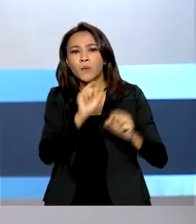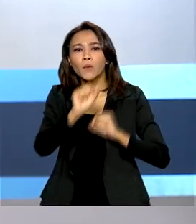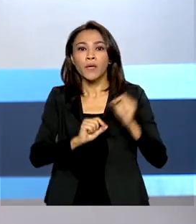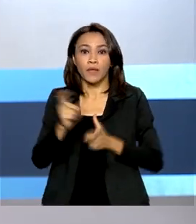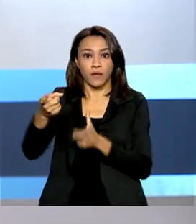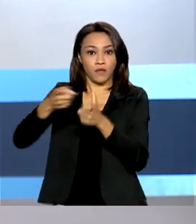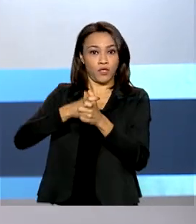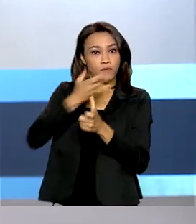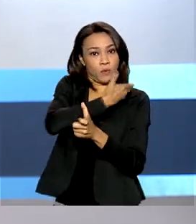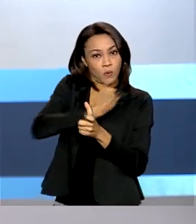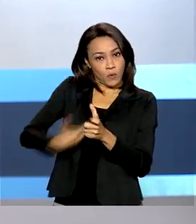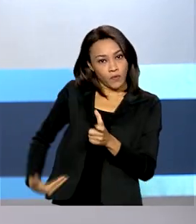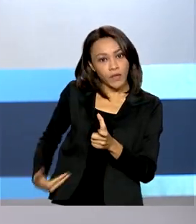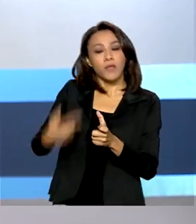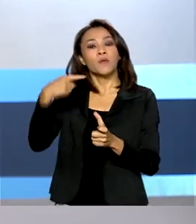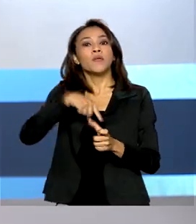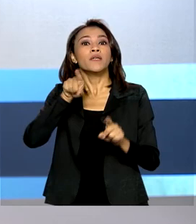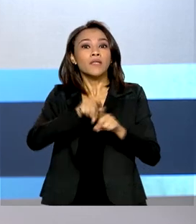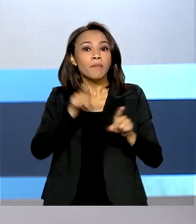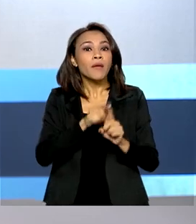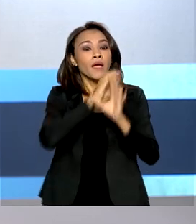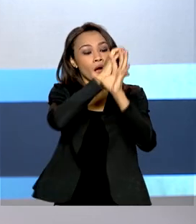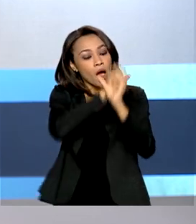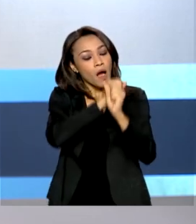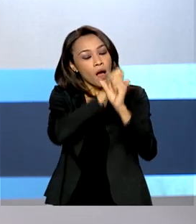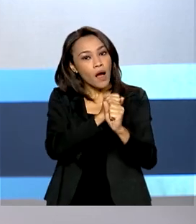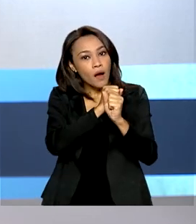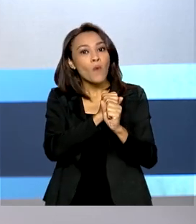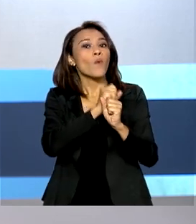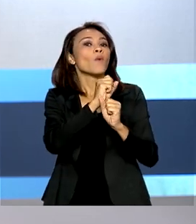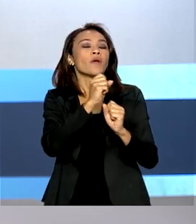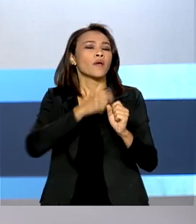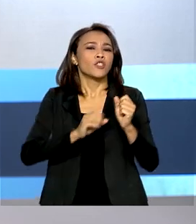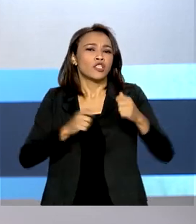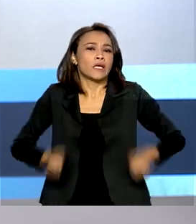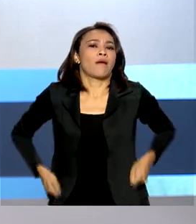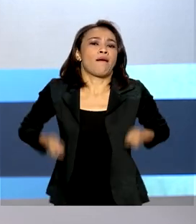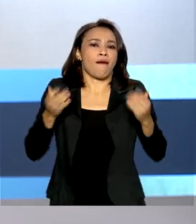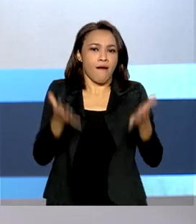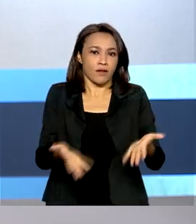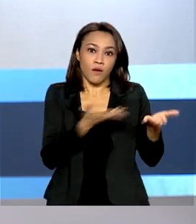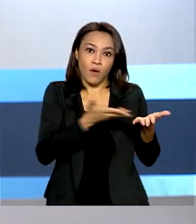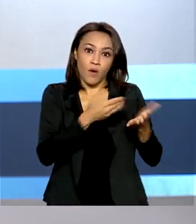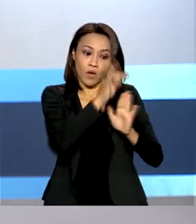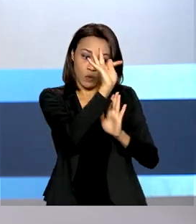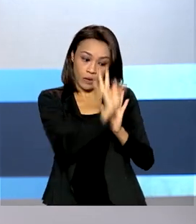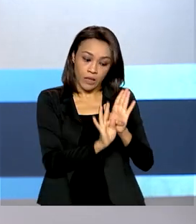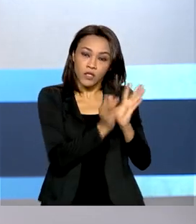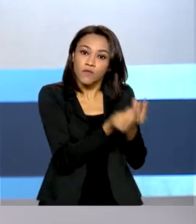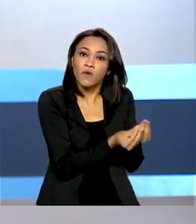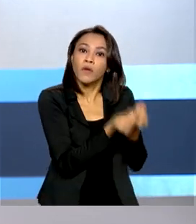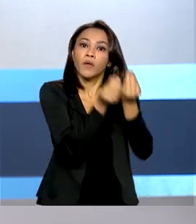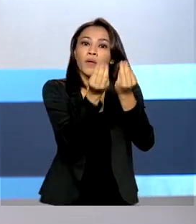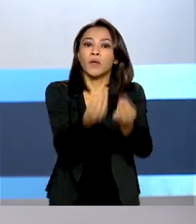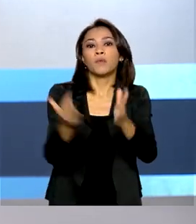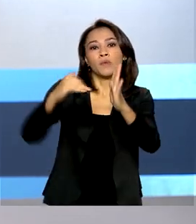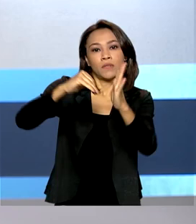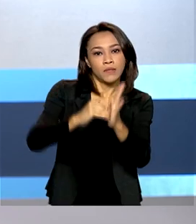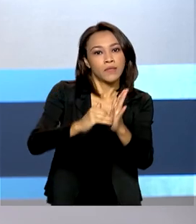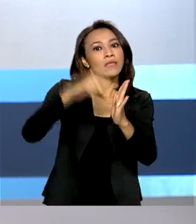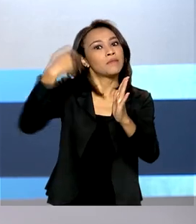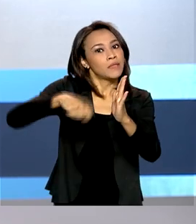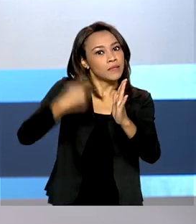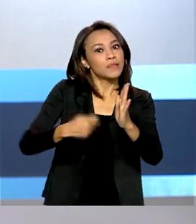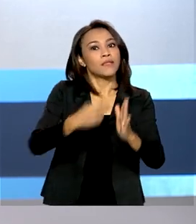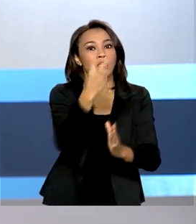e altera o cálculo do teto de gastos. O texto segue para a análise do Senado agora, onde também precisa ser aprovado em dois